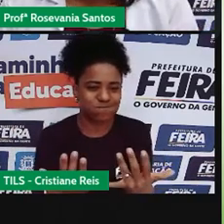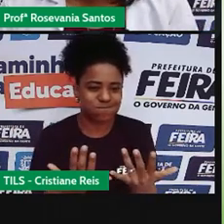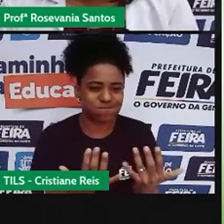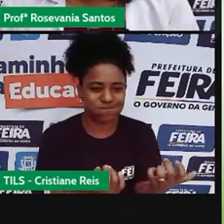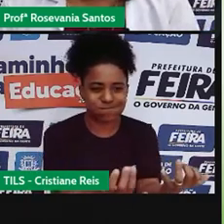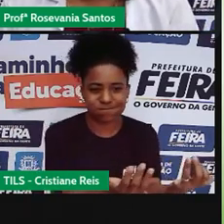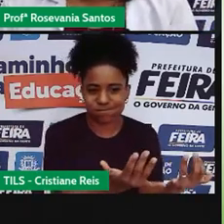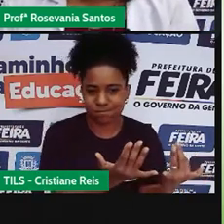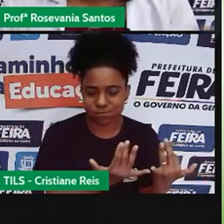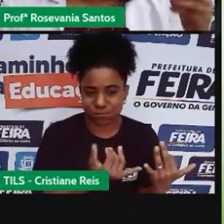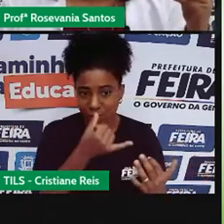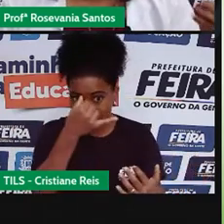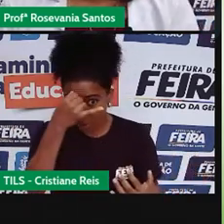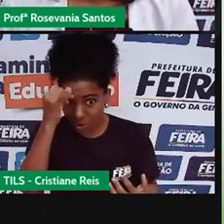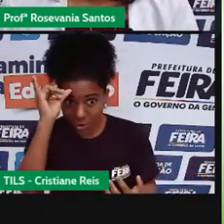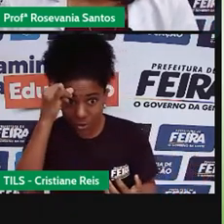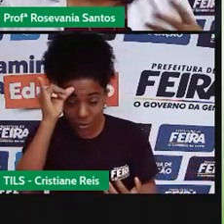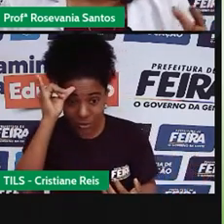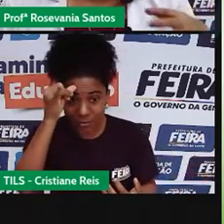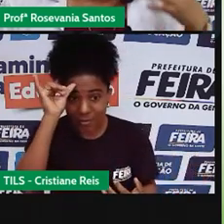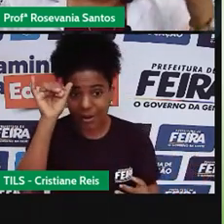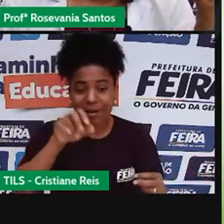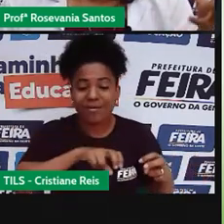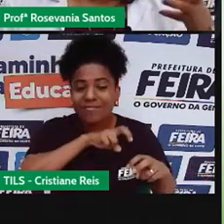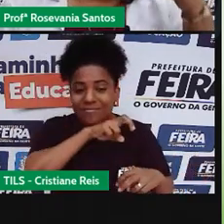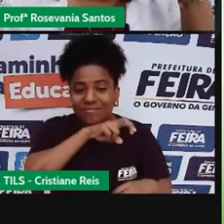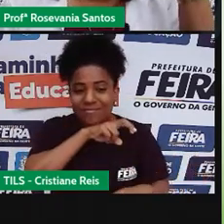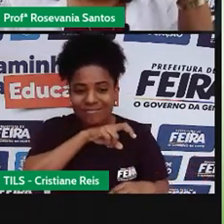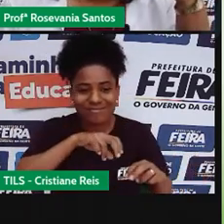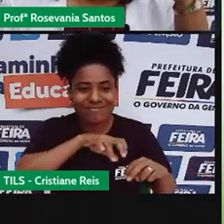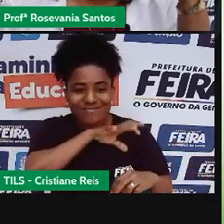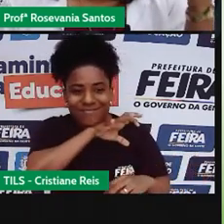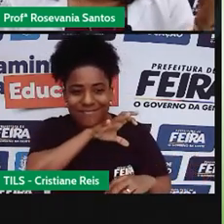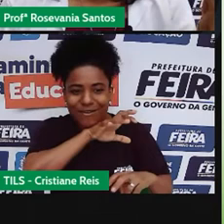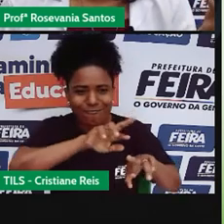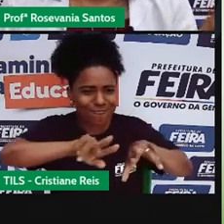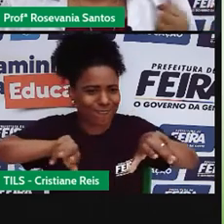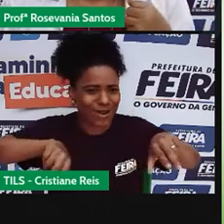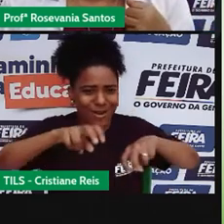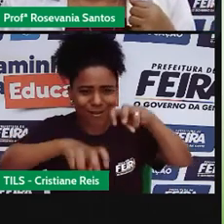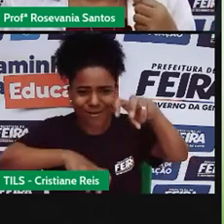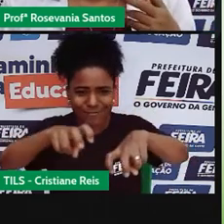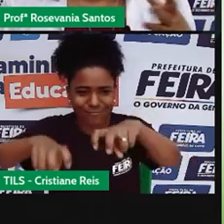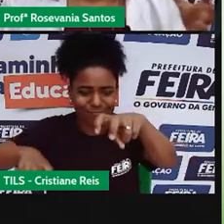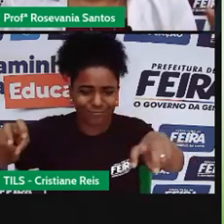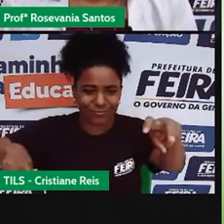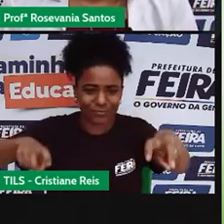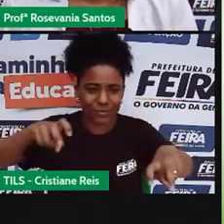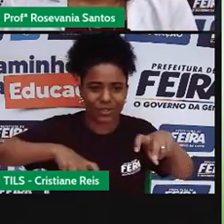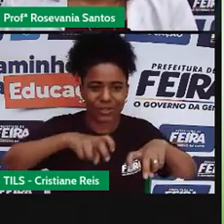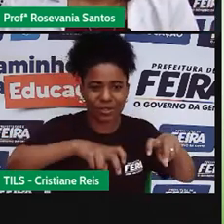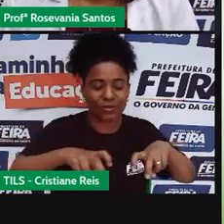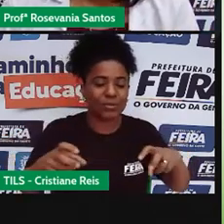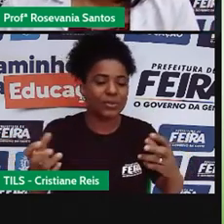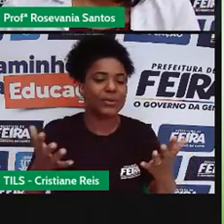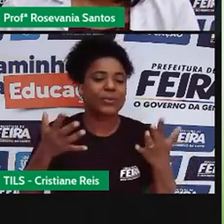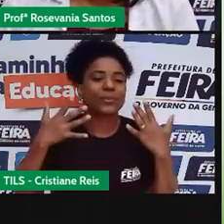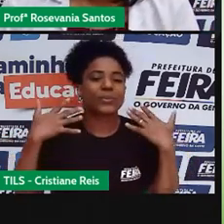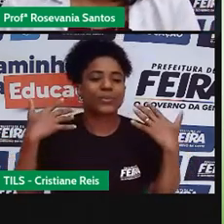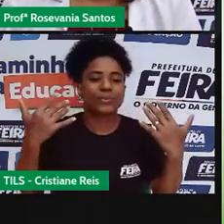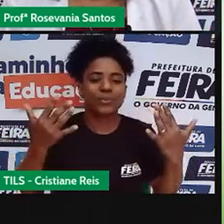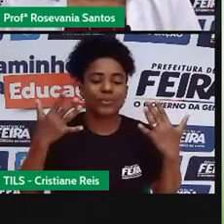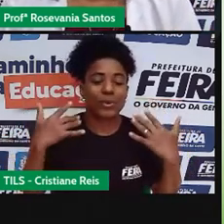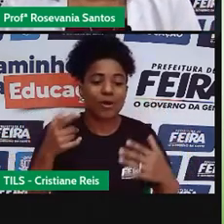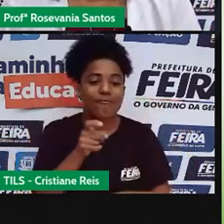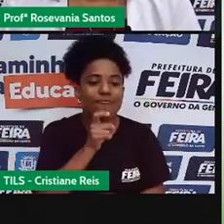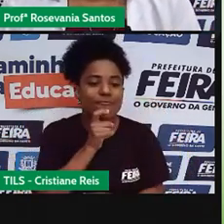região das Araucárias, né, a gente tem uma característica climática que agrupou esses estados aí, é o clima um pouco mais frio,